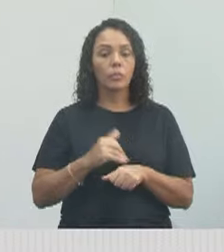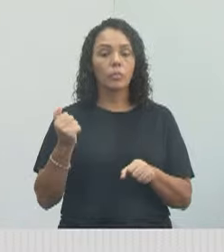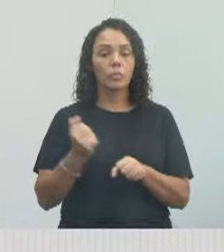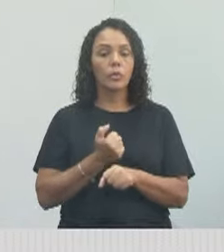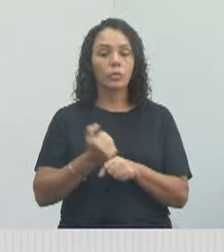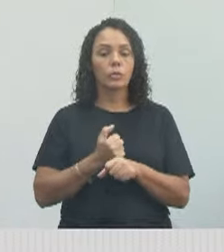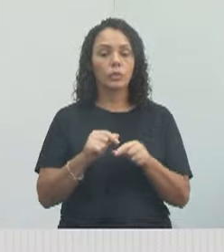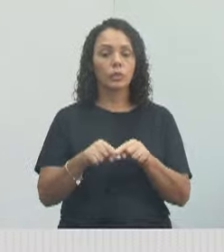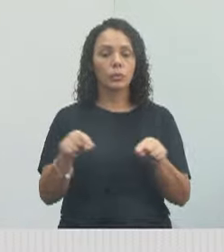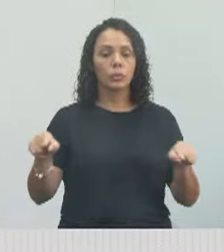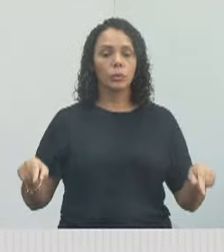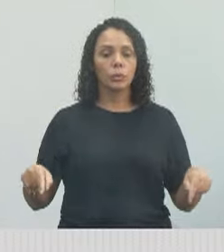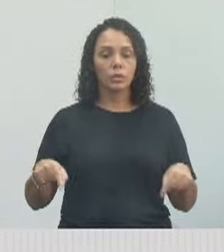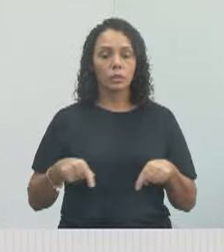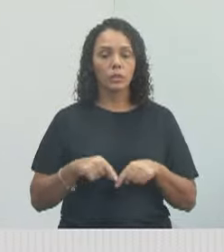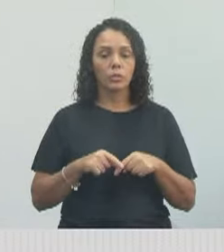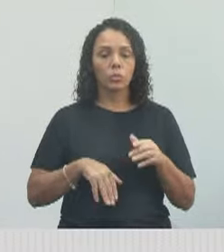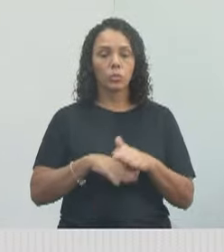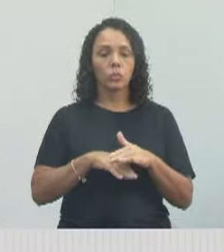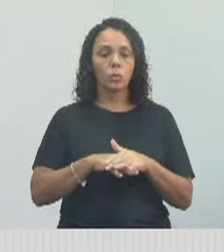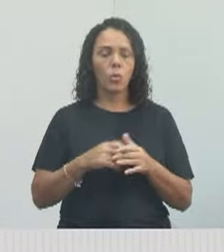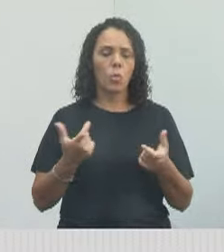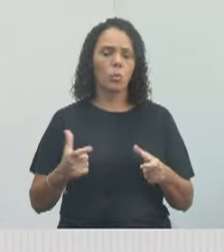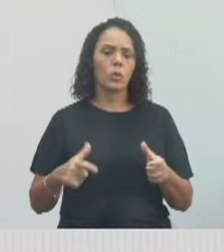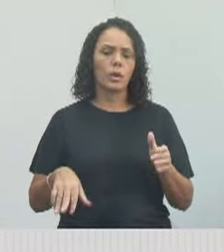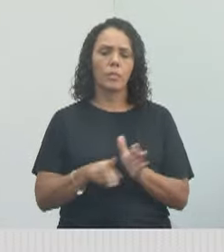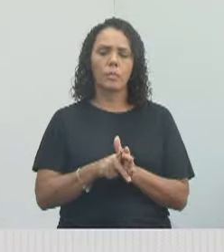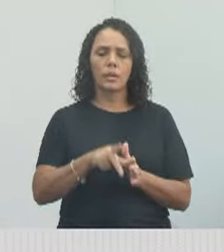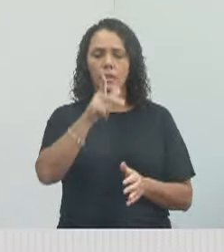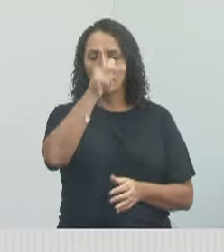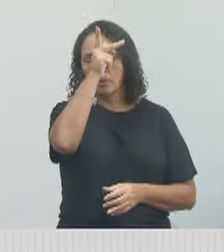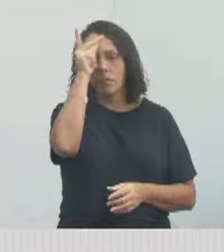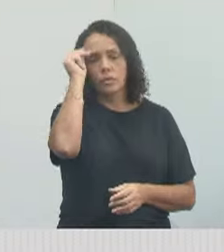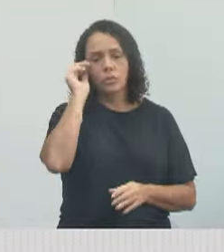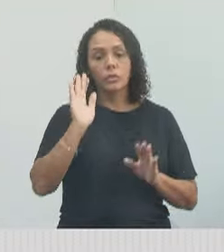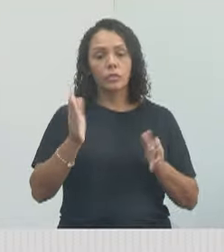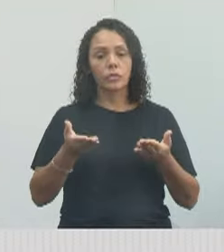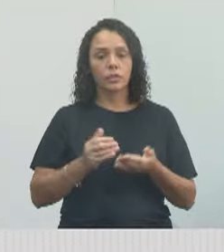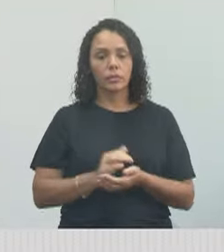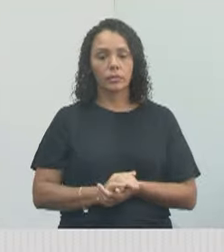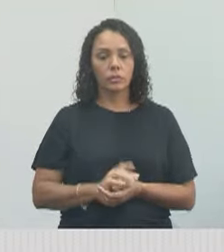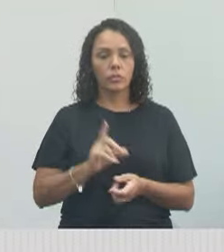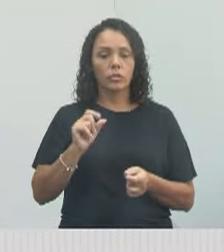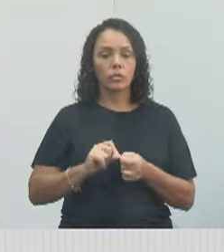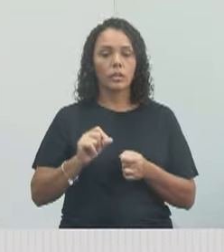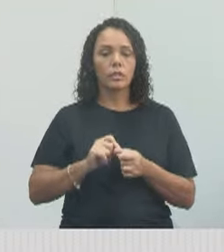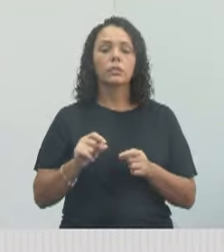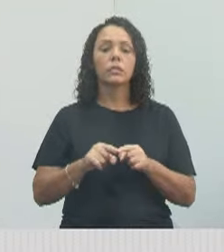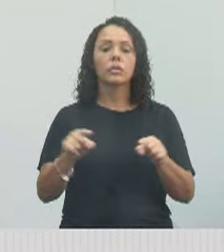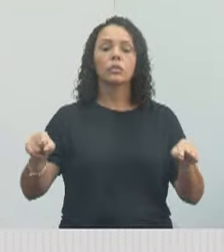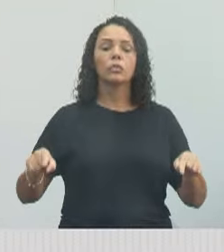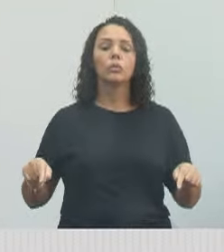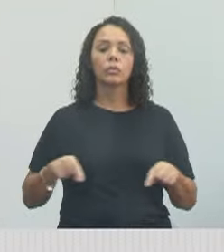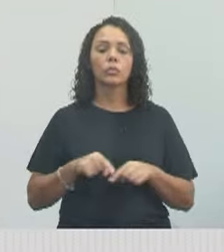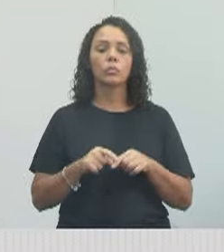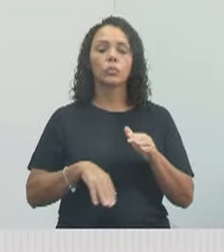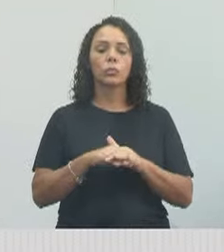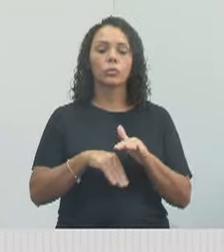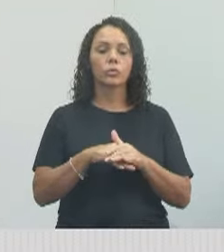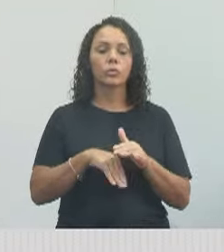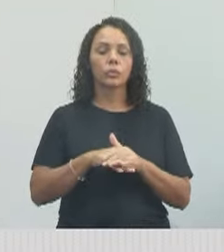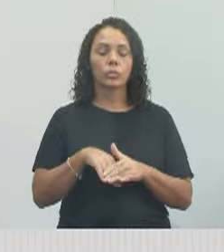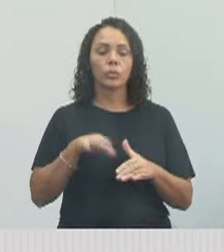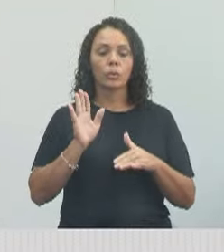que a área já é da prefeitura, para que seja feito um campo de futebol para